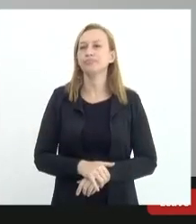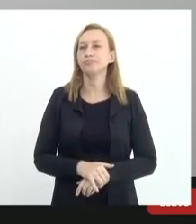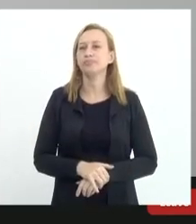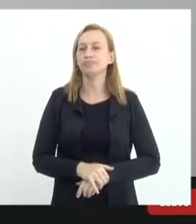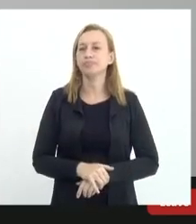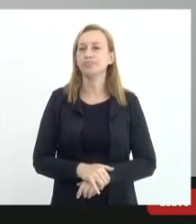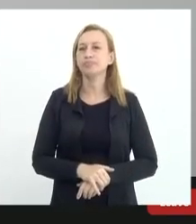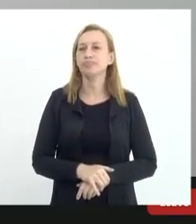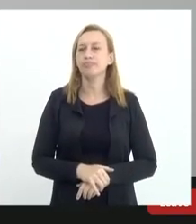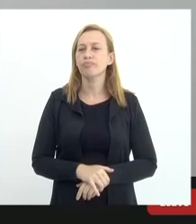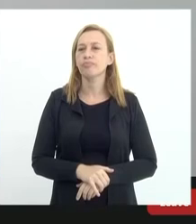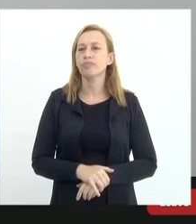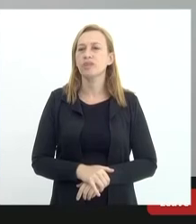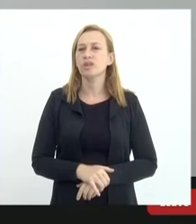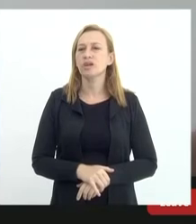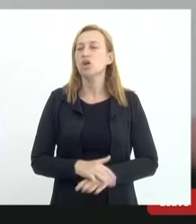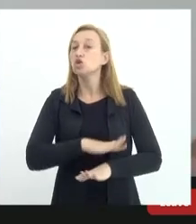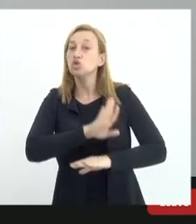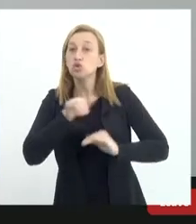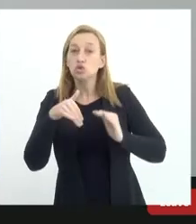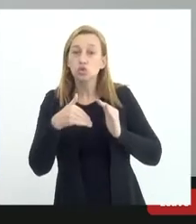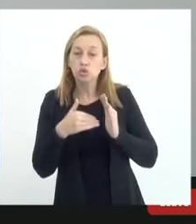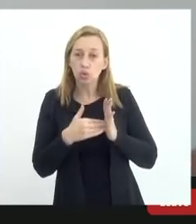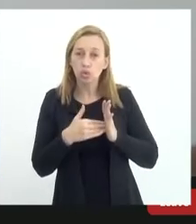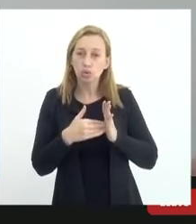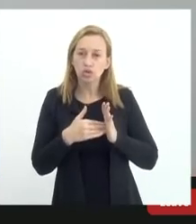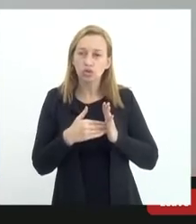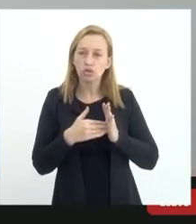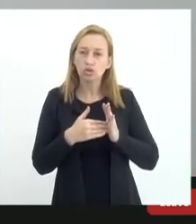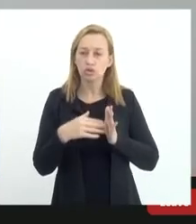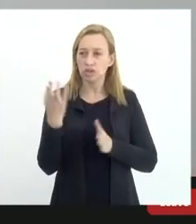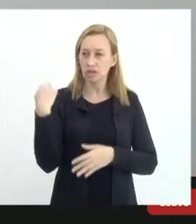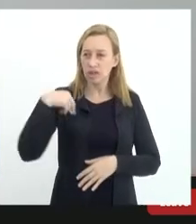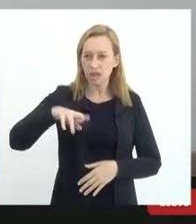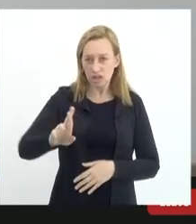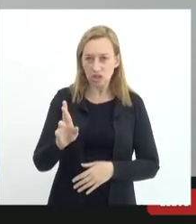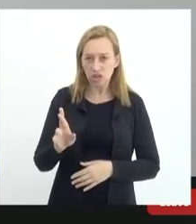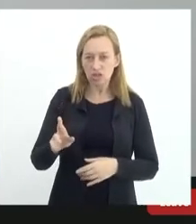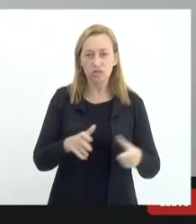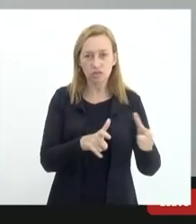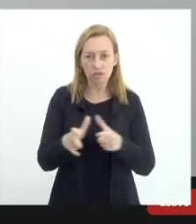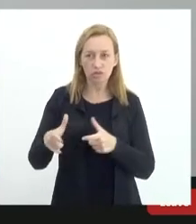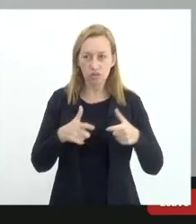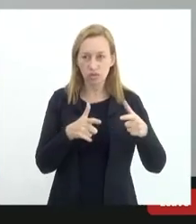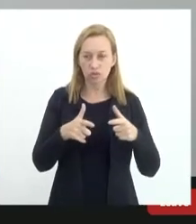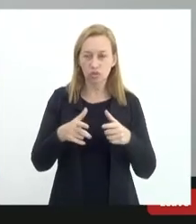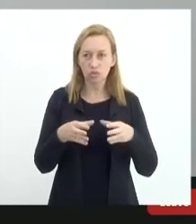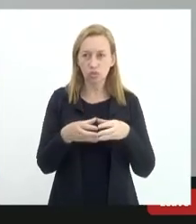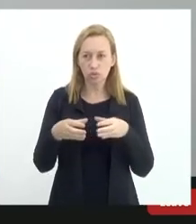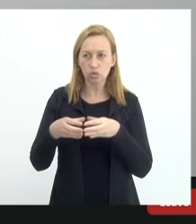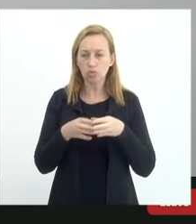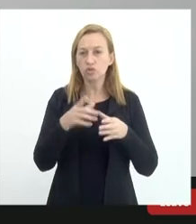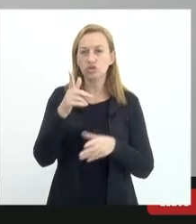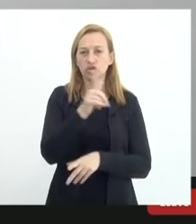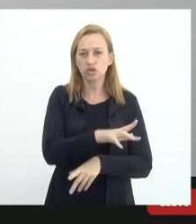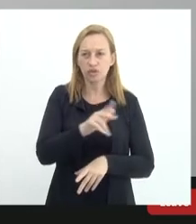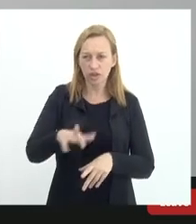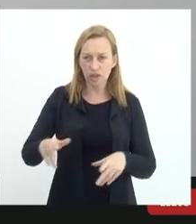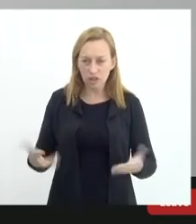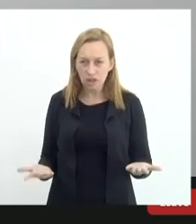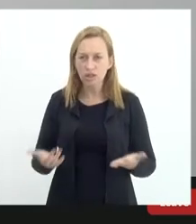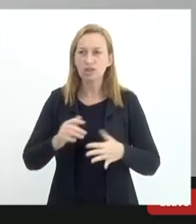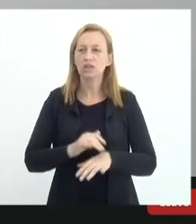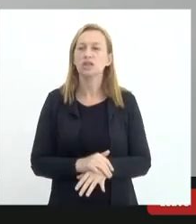ampla interlocução assim todas as correntes religiosas denominações religiosas de diferentes matizes e orientações